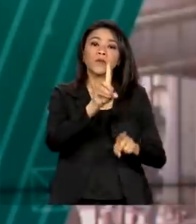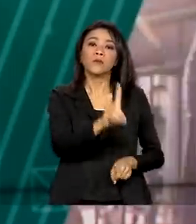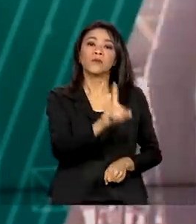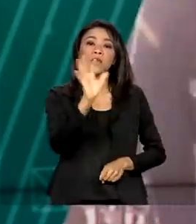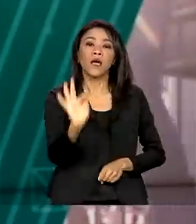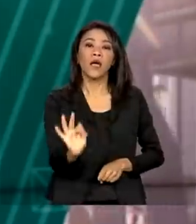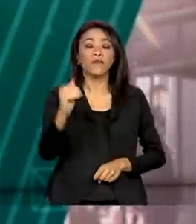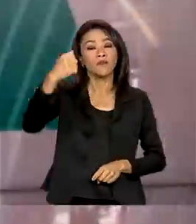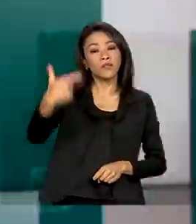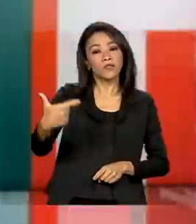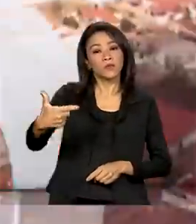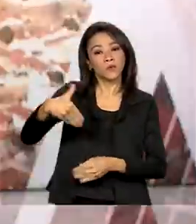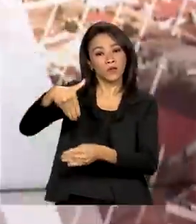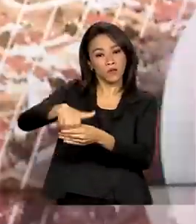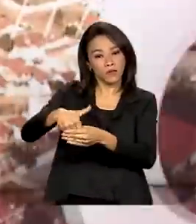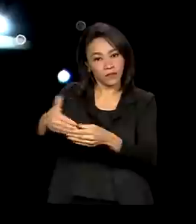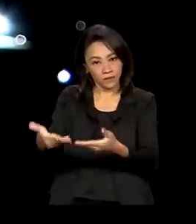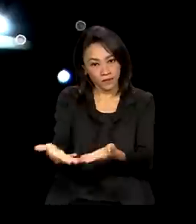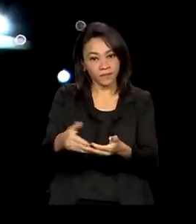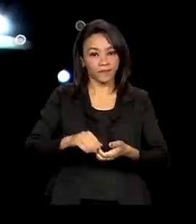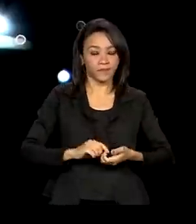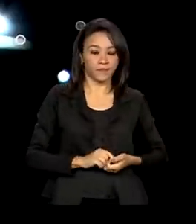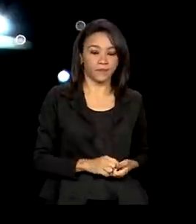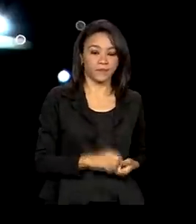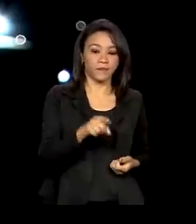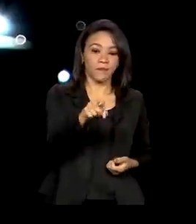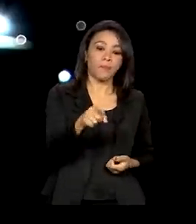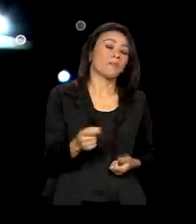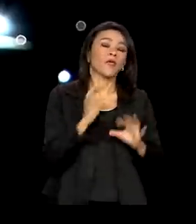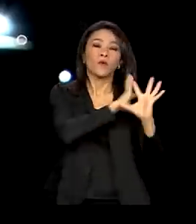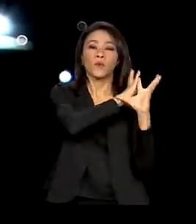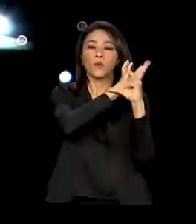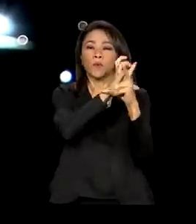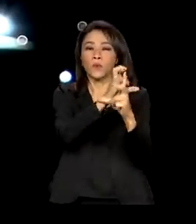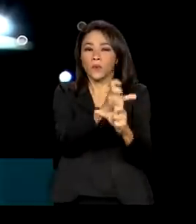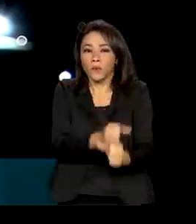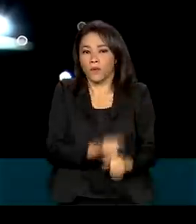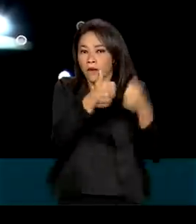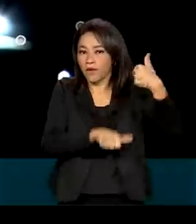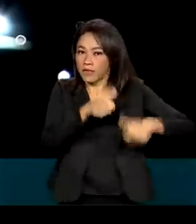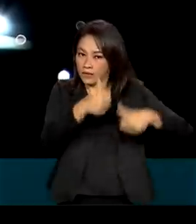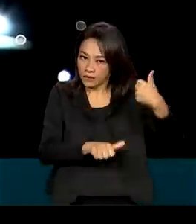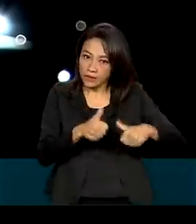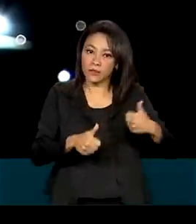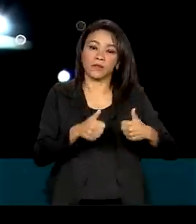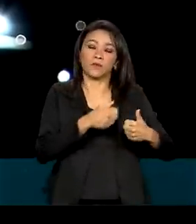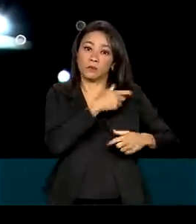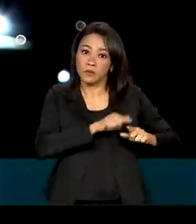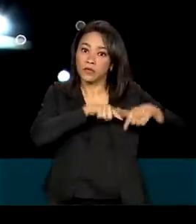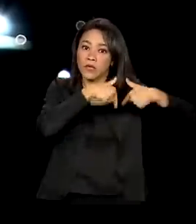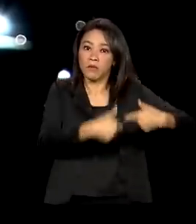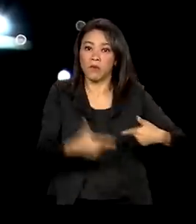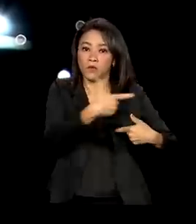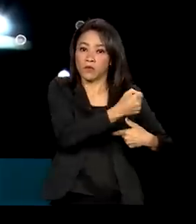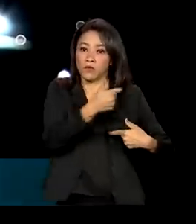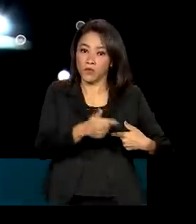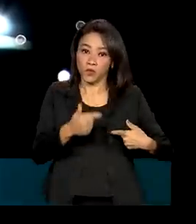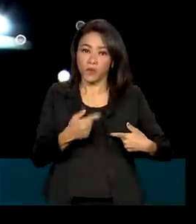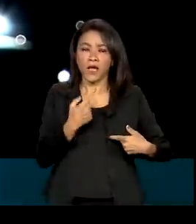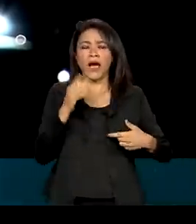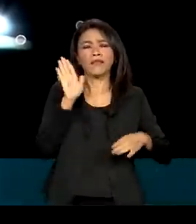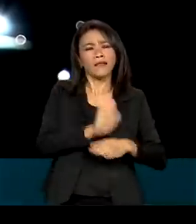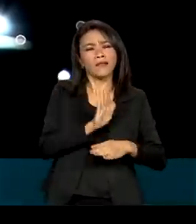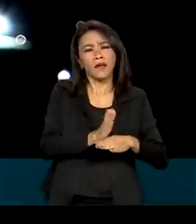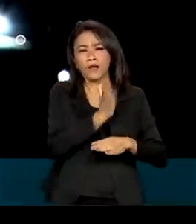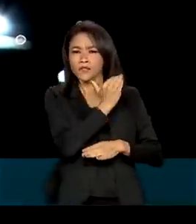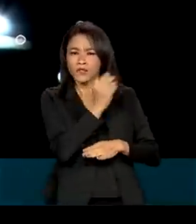segundo turno das eleições. De acordo com o balanço da Operação Eleições 2022, até o final da tarde deste domingo, foram